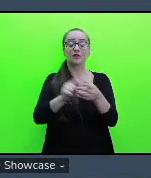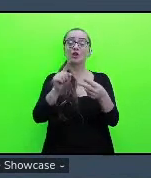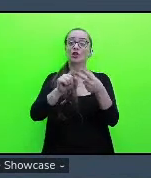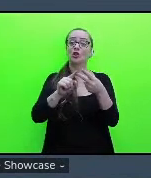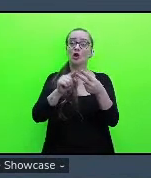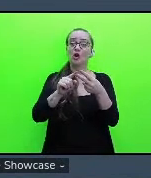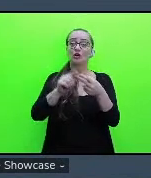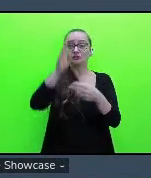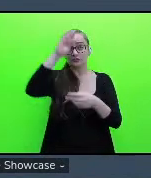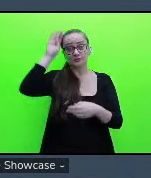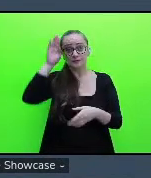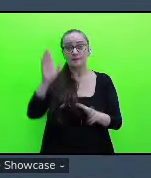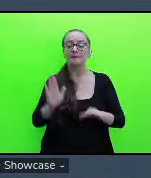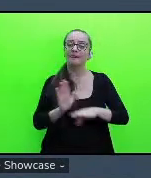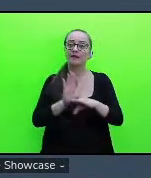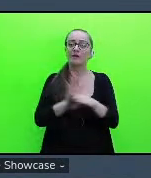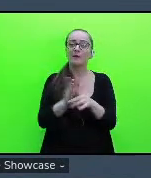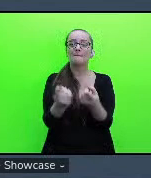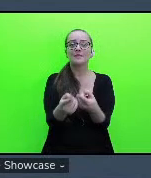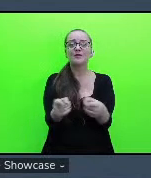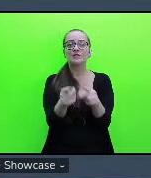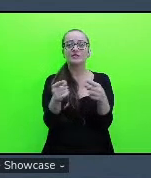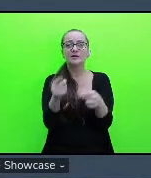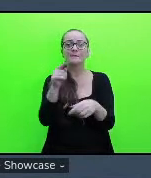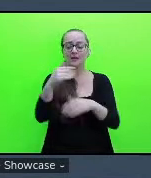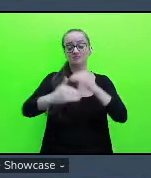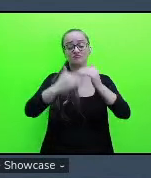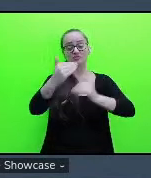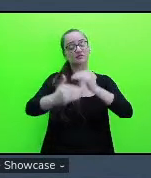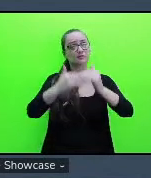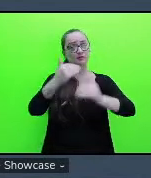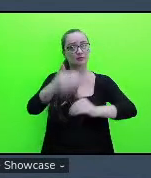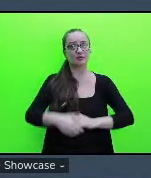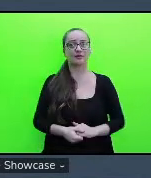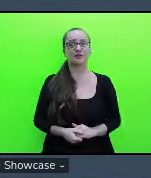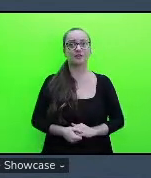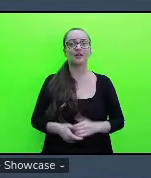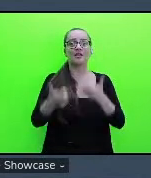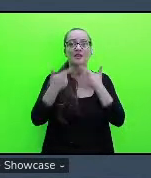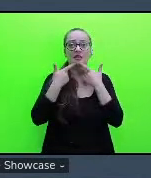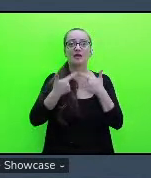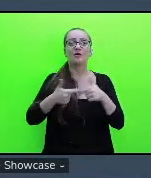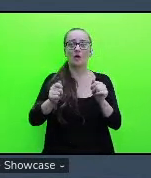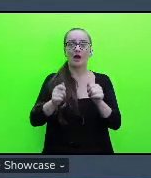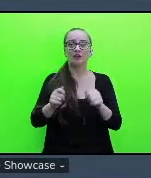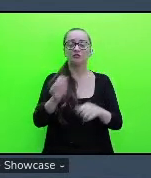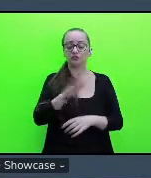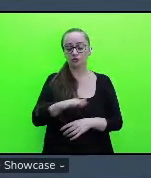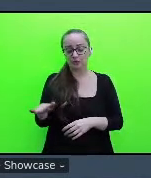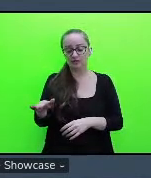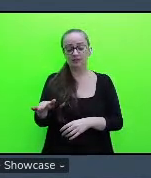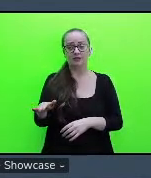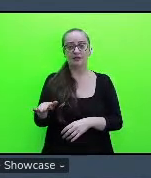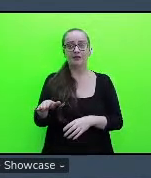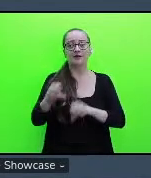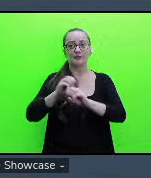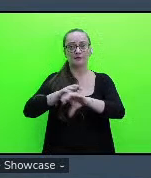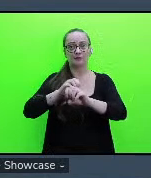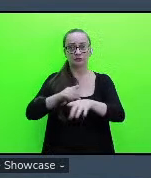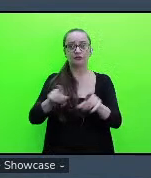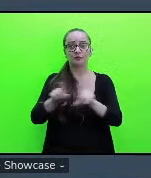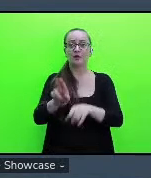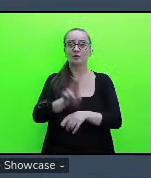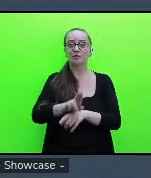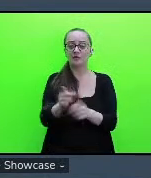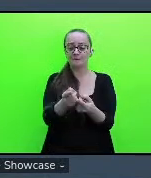contribuições da musicalização para o desenvolvimento da linguagem na educação infantil e utilizar as aulas da música